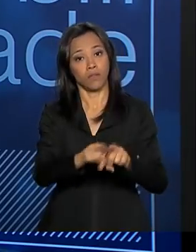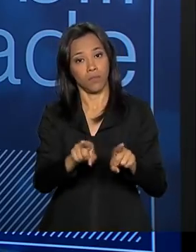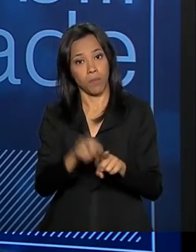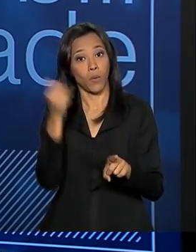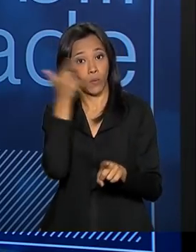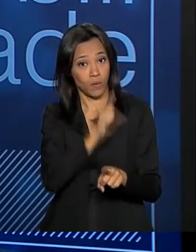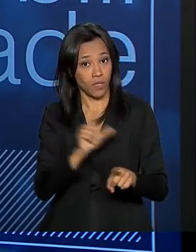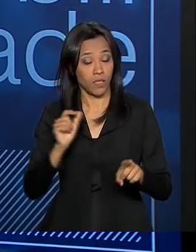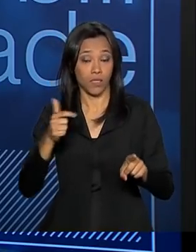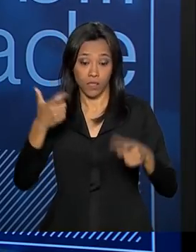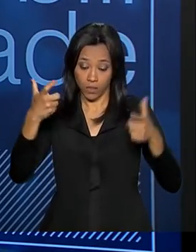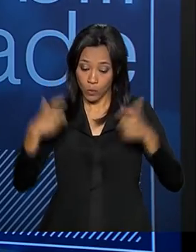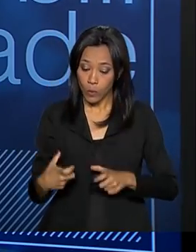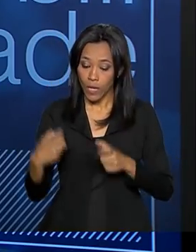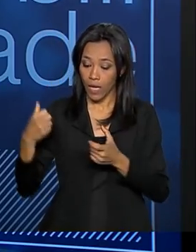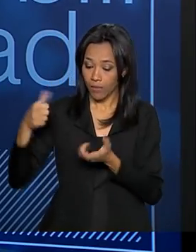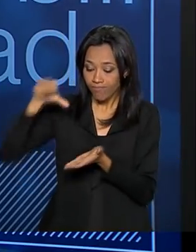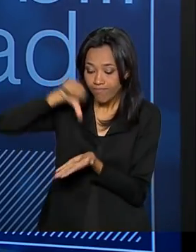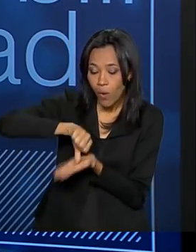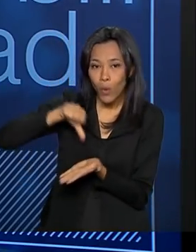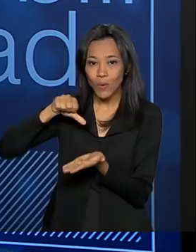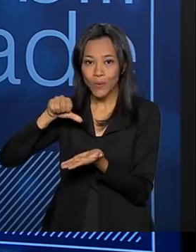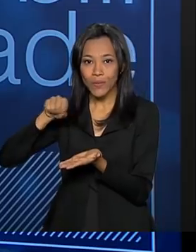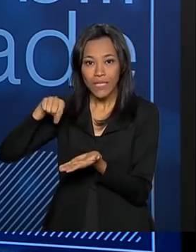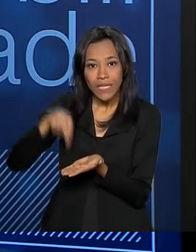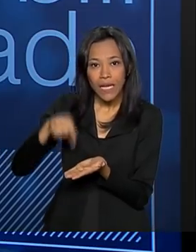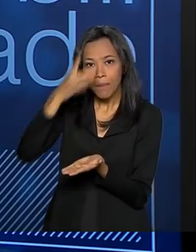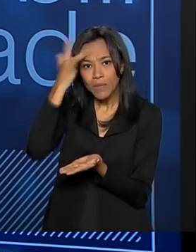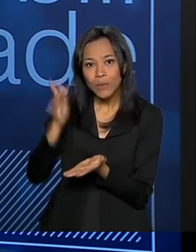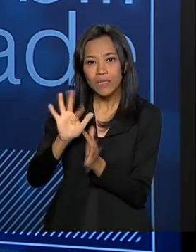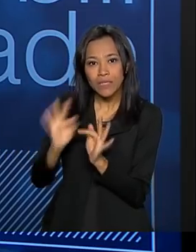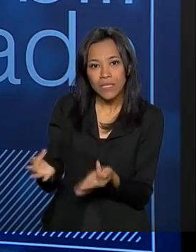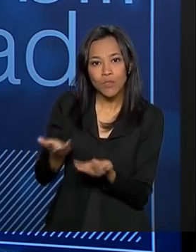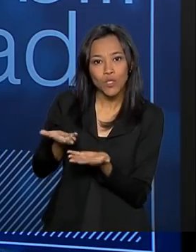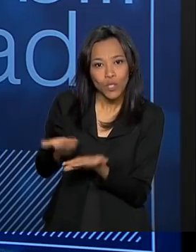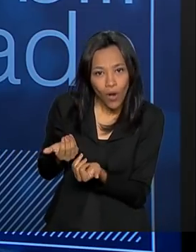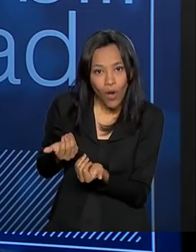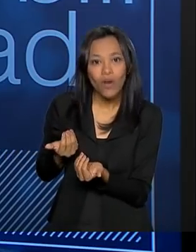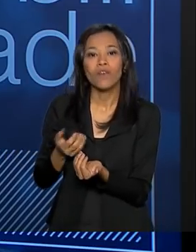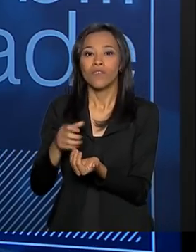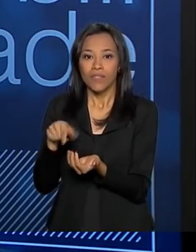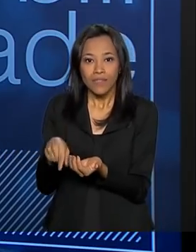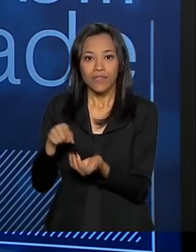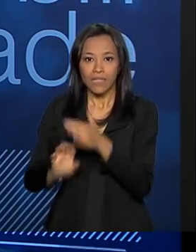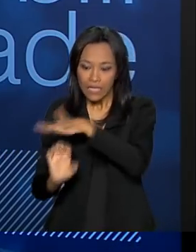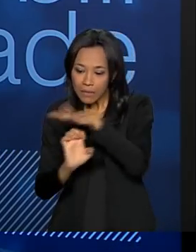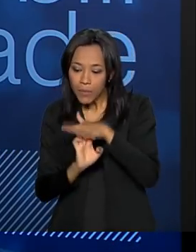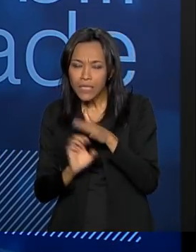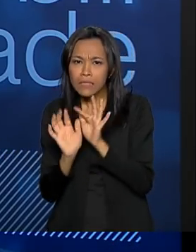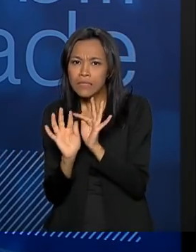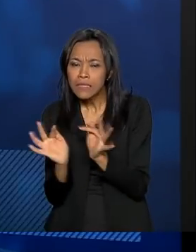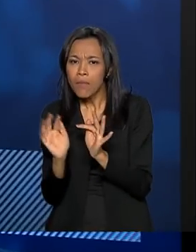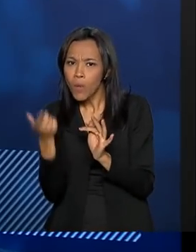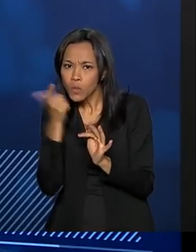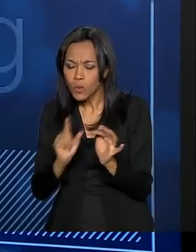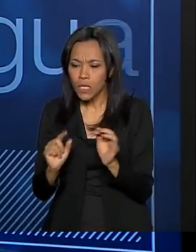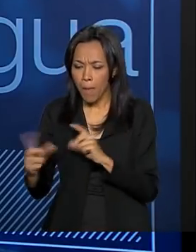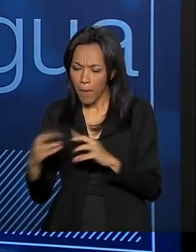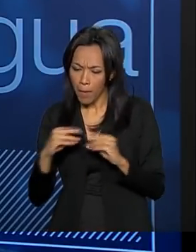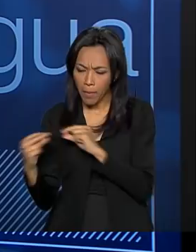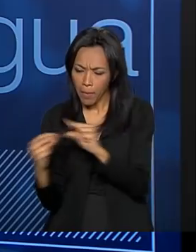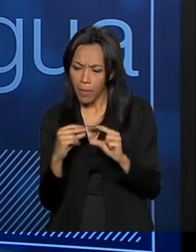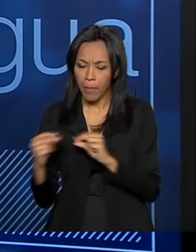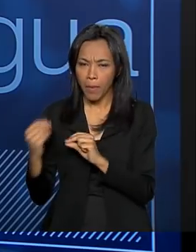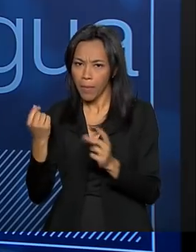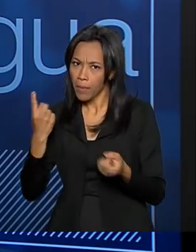ambiência, esse locus em que o pequeno empreendedor, o jovem, a startup do agro, possa se encontrar e se